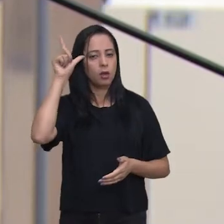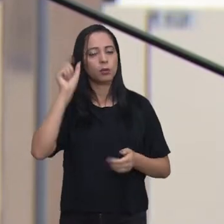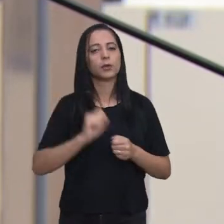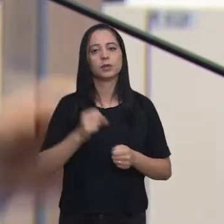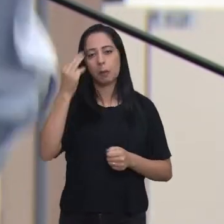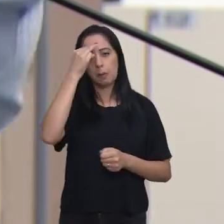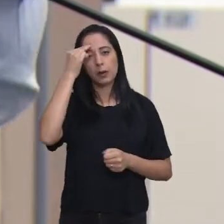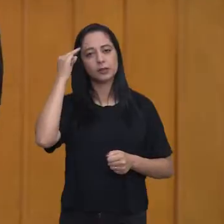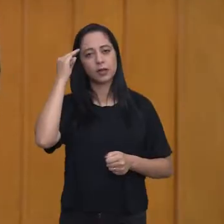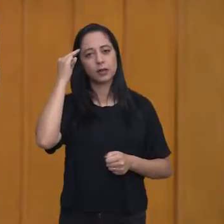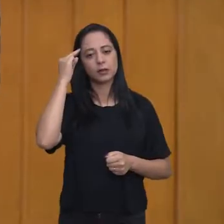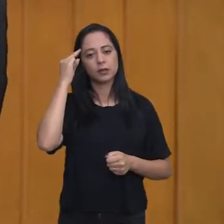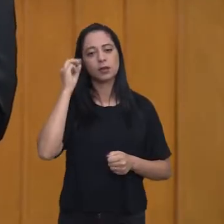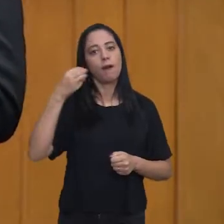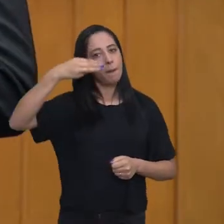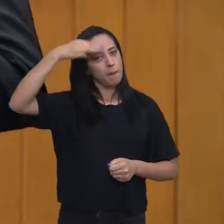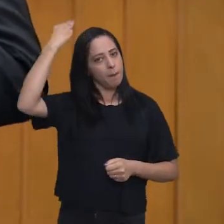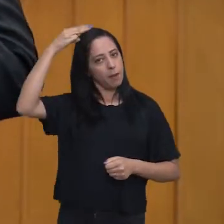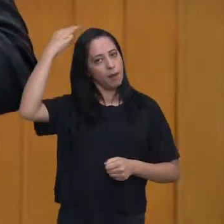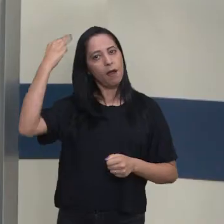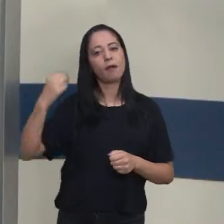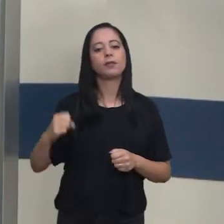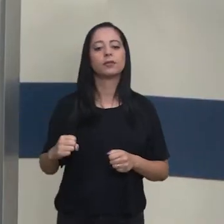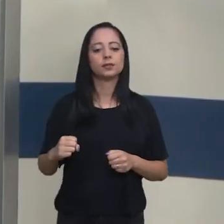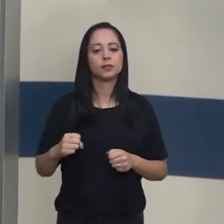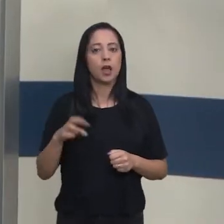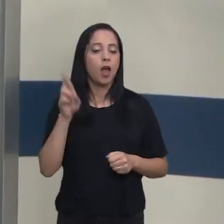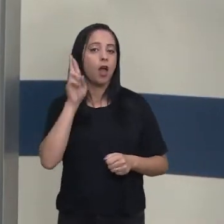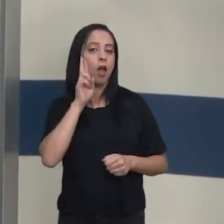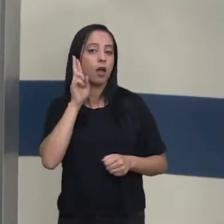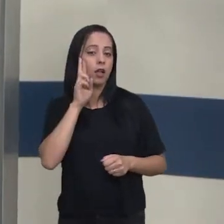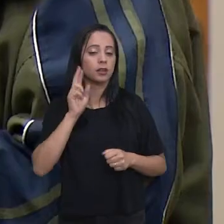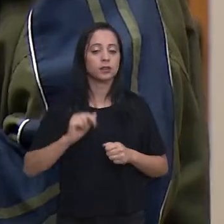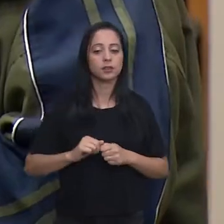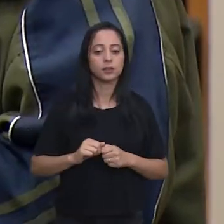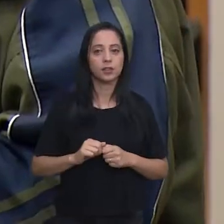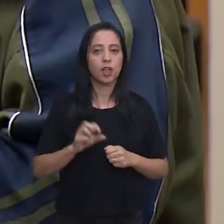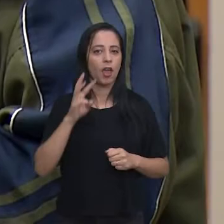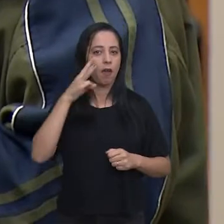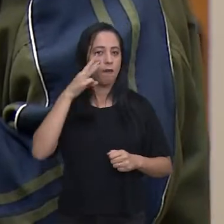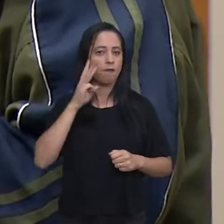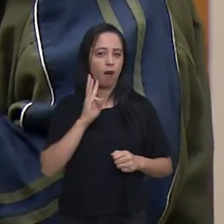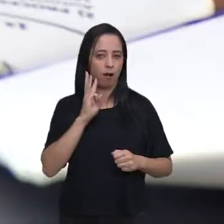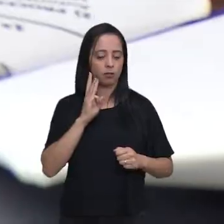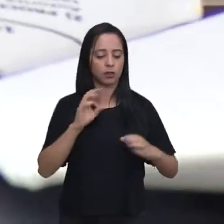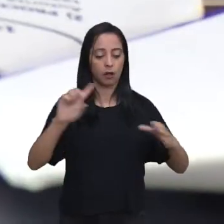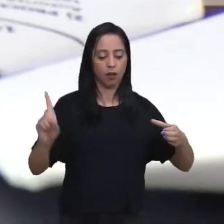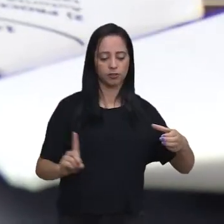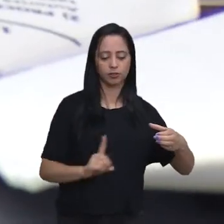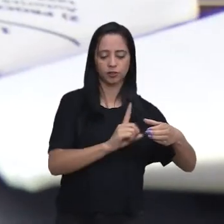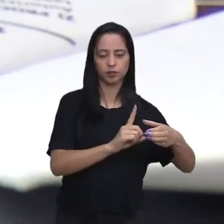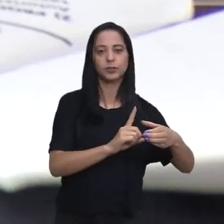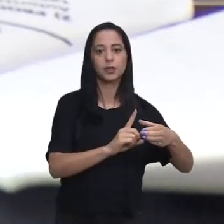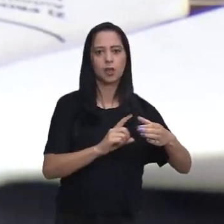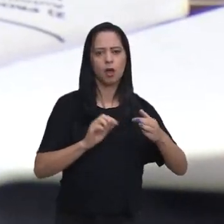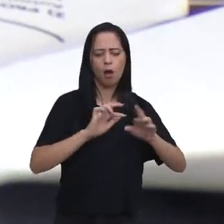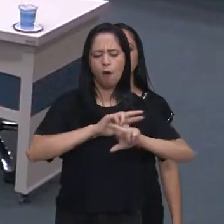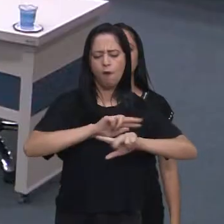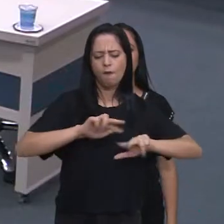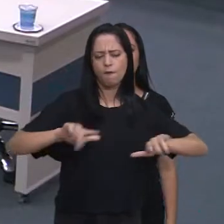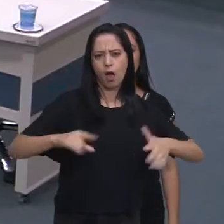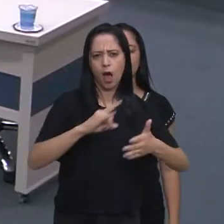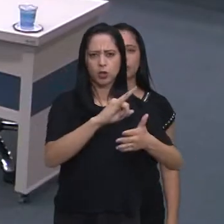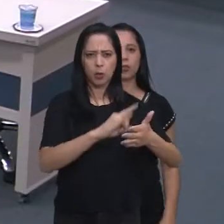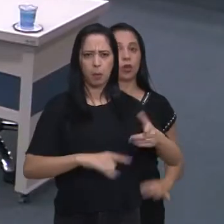Marcelo Garcia, Milton Geira Filho, Renato Santiago e Walter Hayashi. Outros documentos também